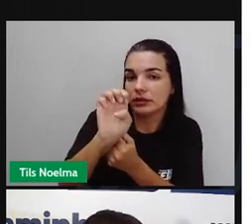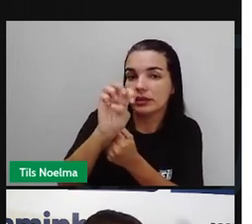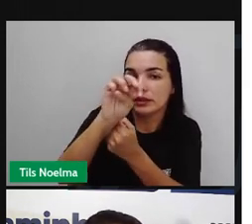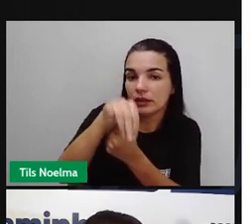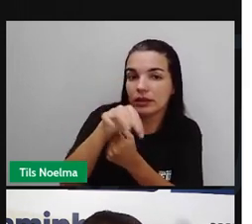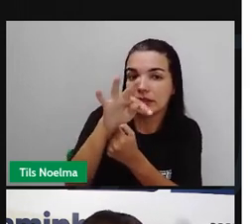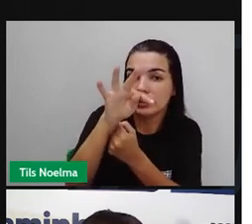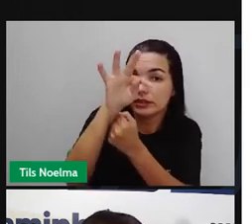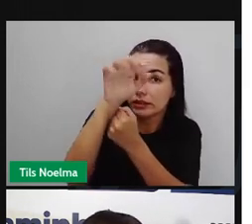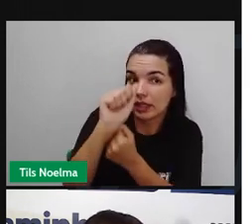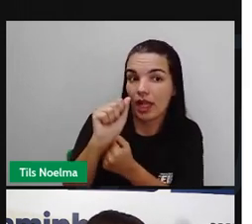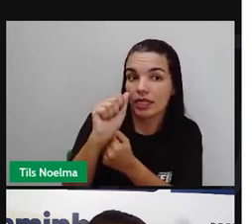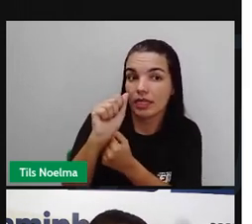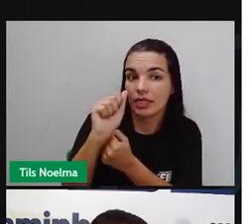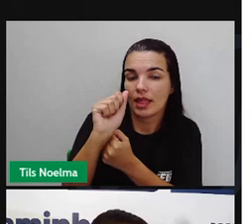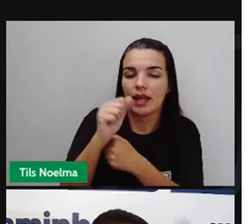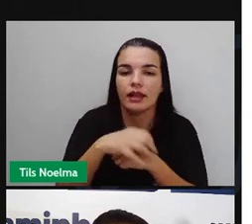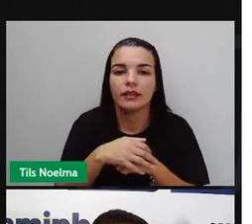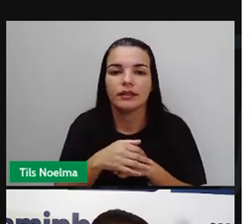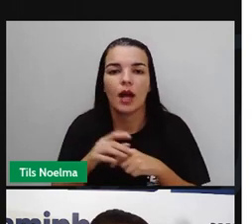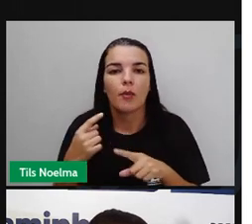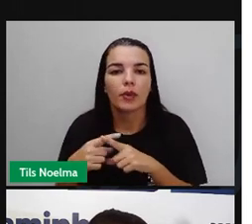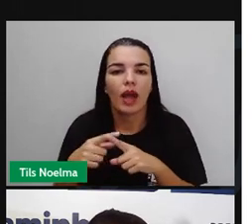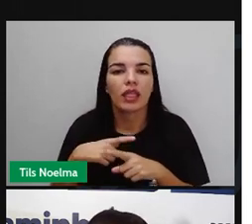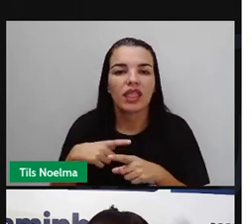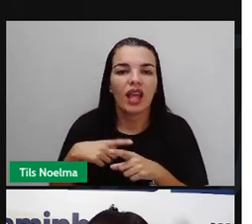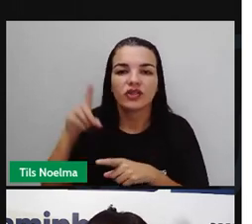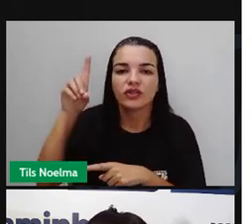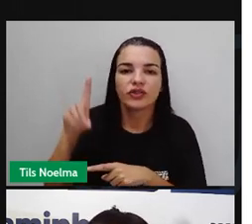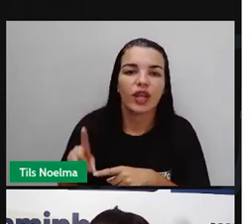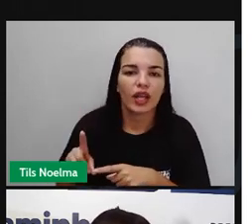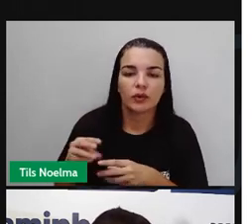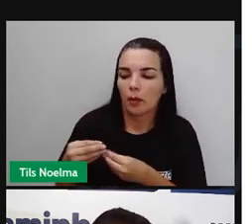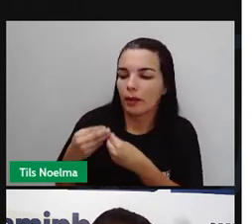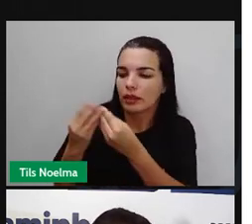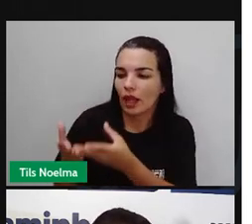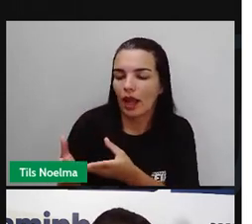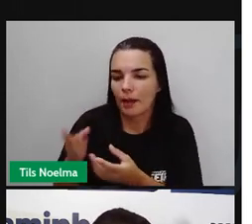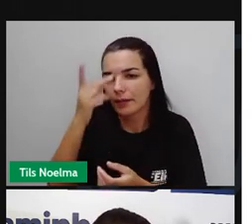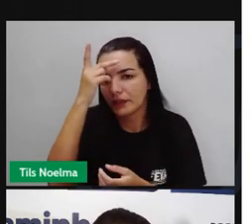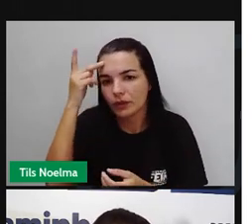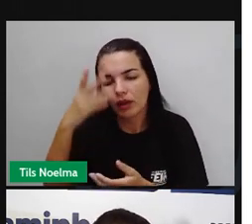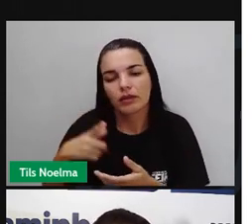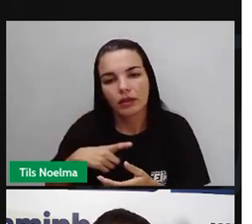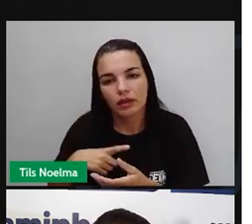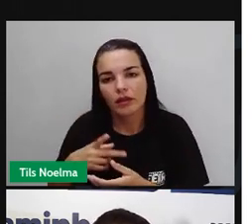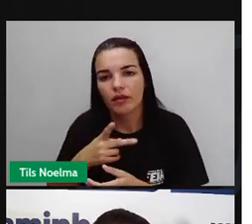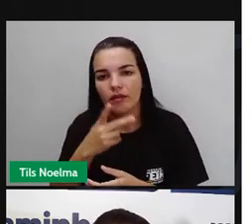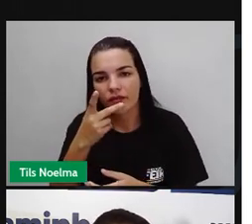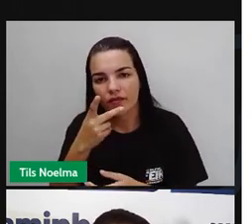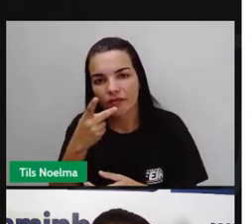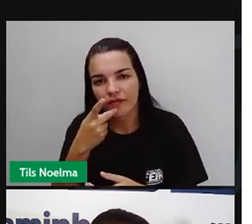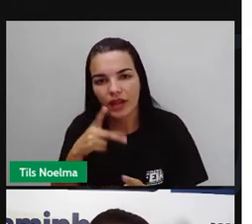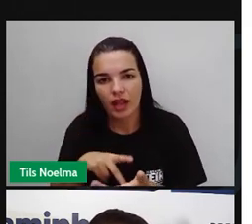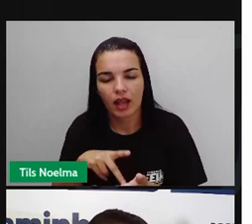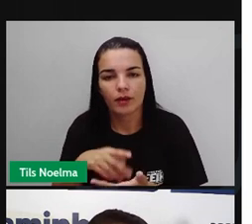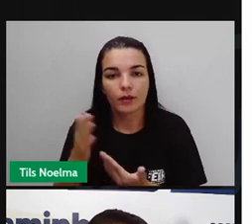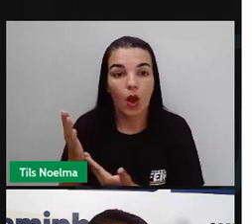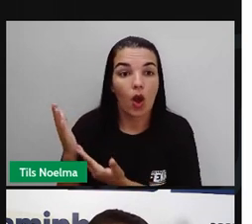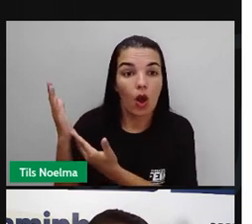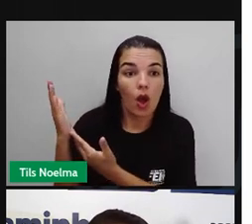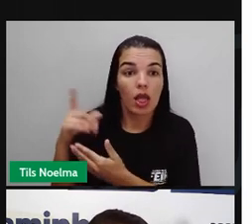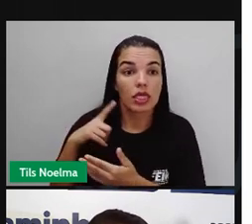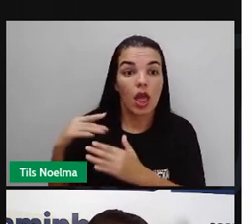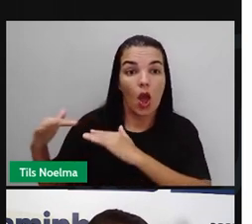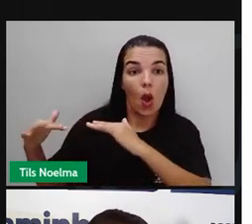oferecer vários direitos a esses trabalhadores então é uma forma de incentivo aqui nós temos